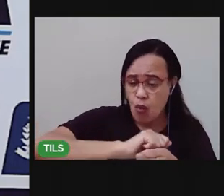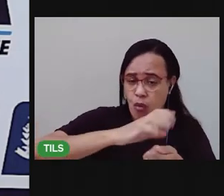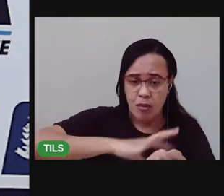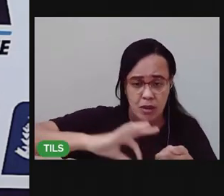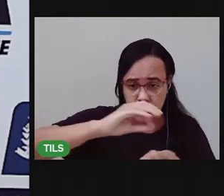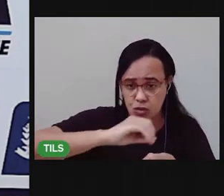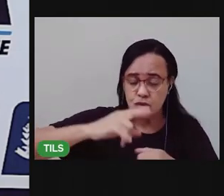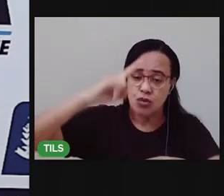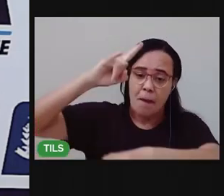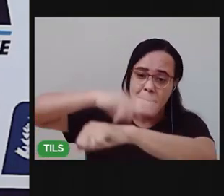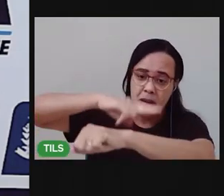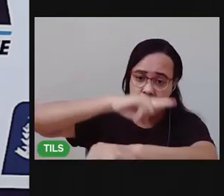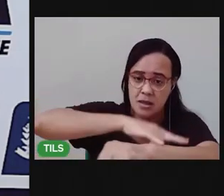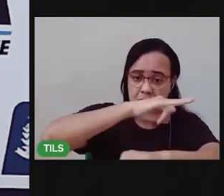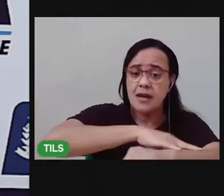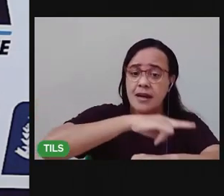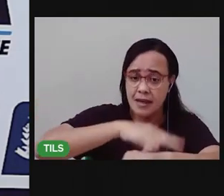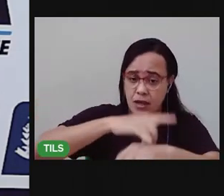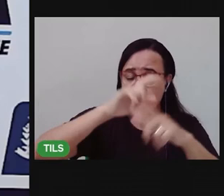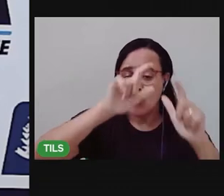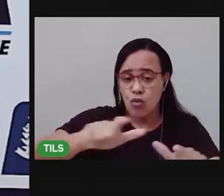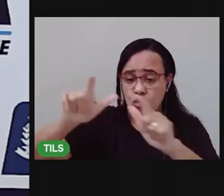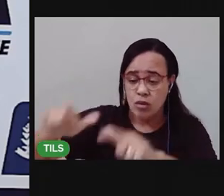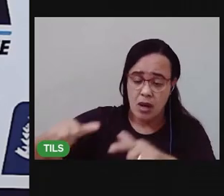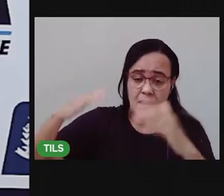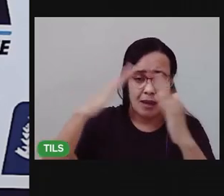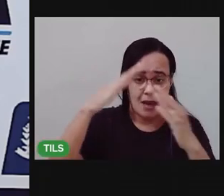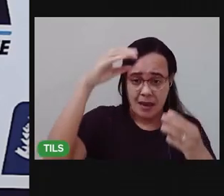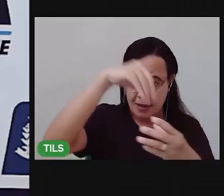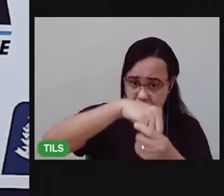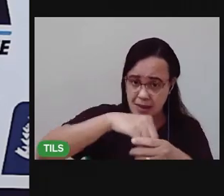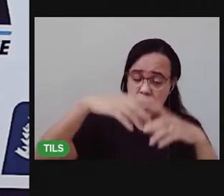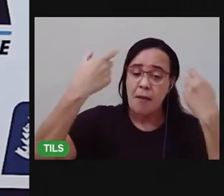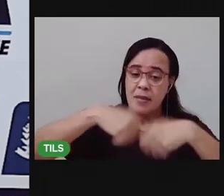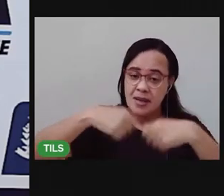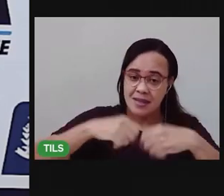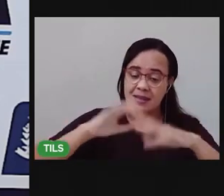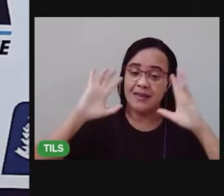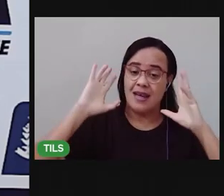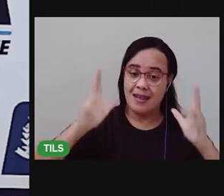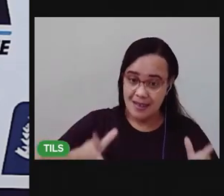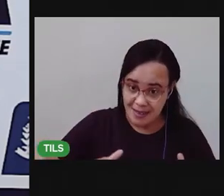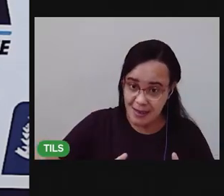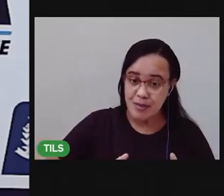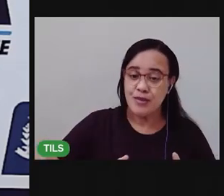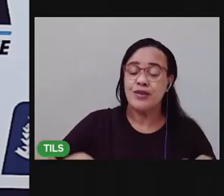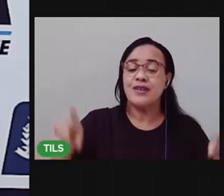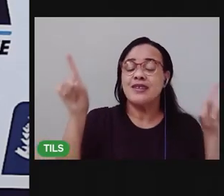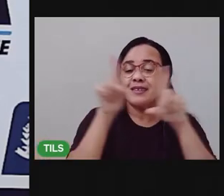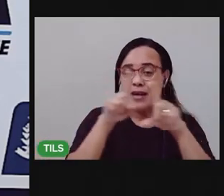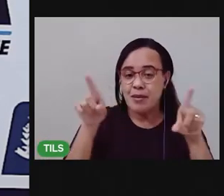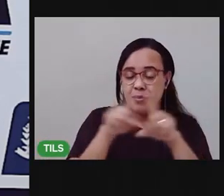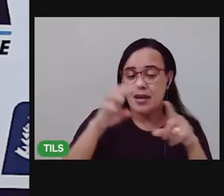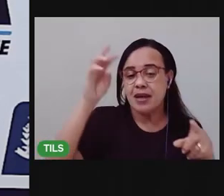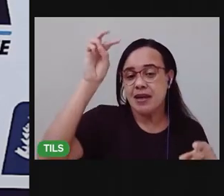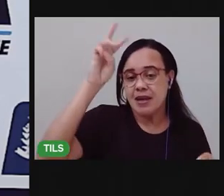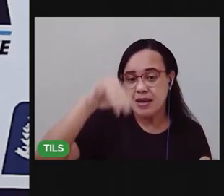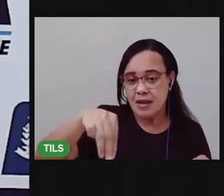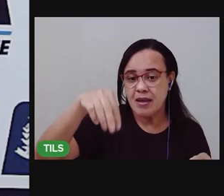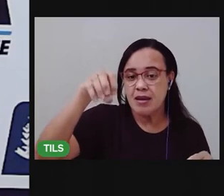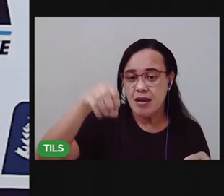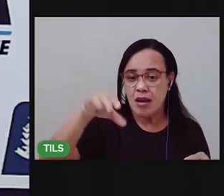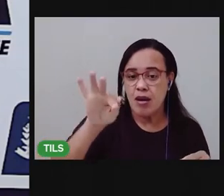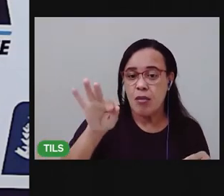a gente viu que o mofo que aquele conjunto de fungos que produz